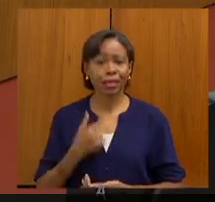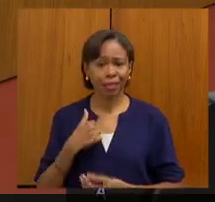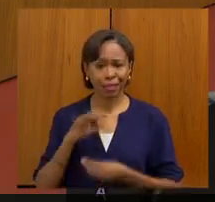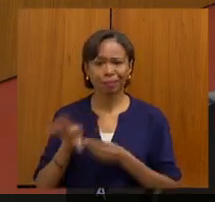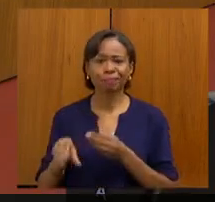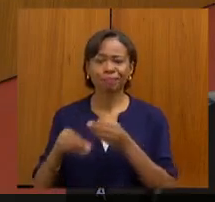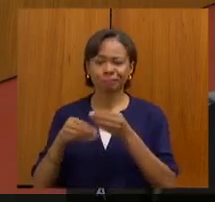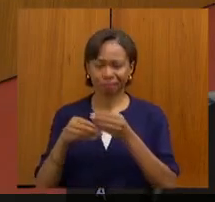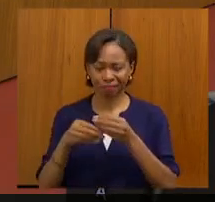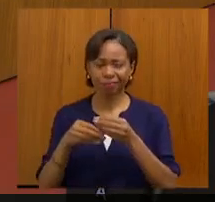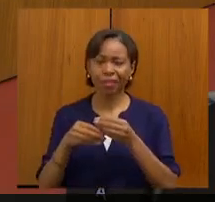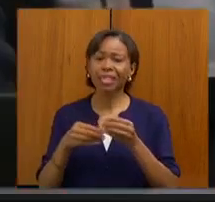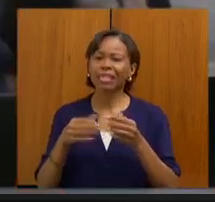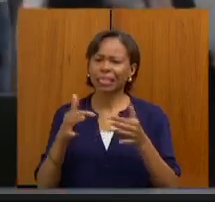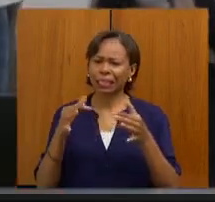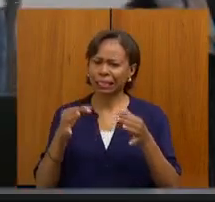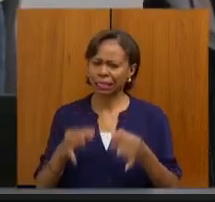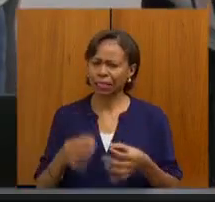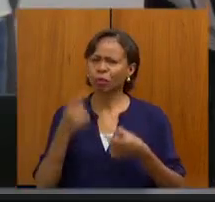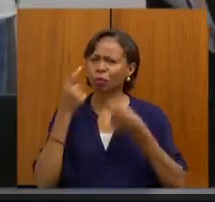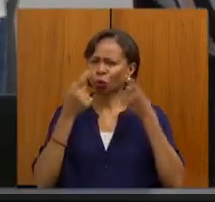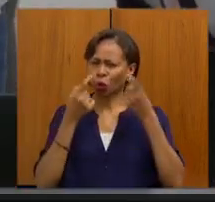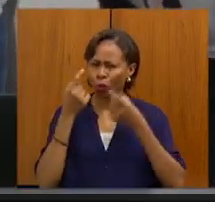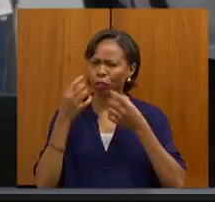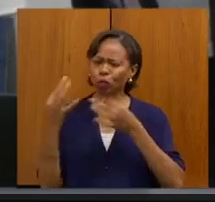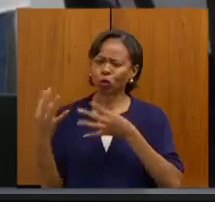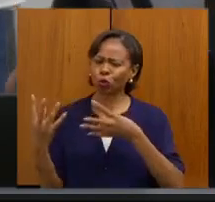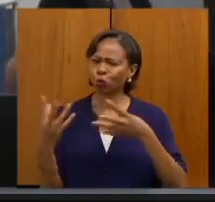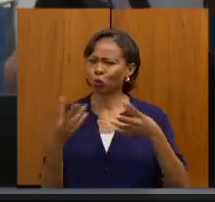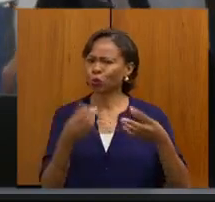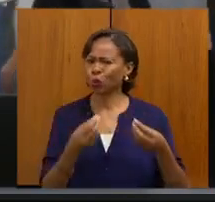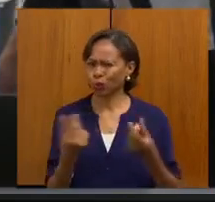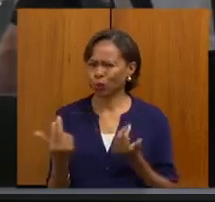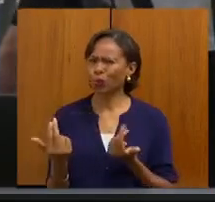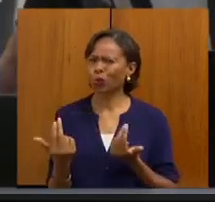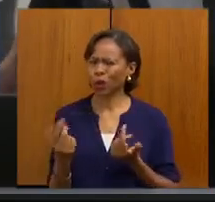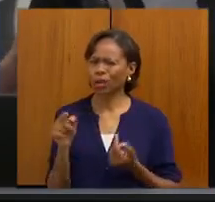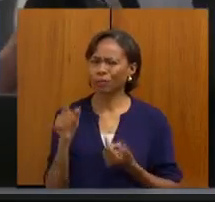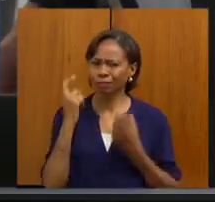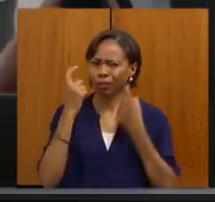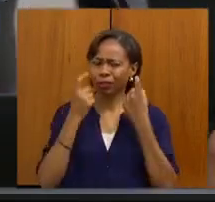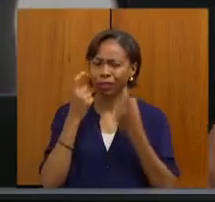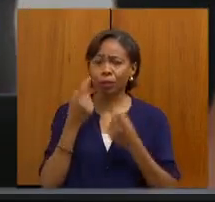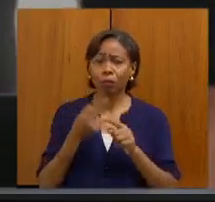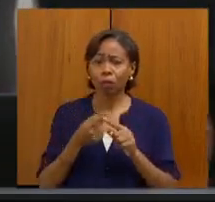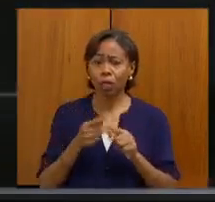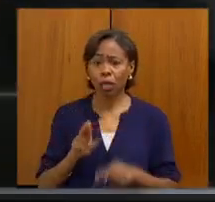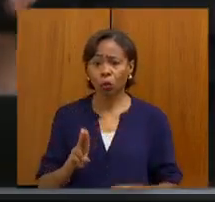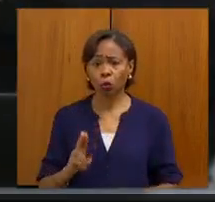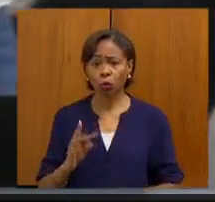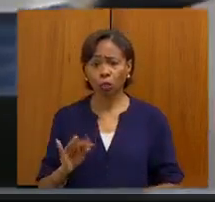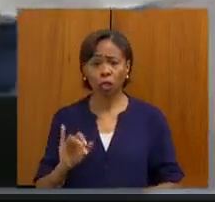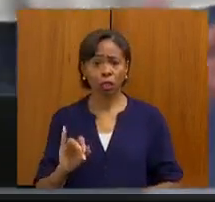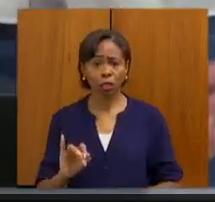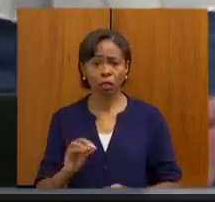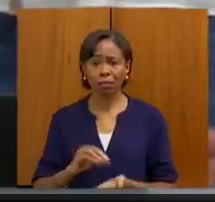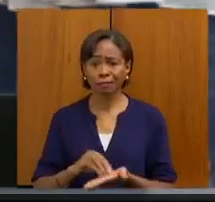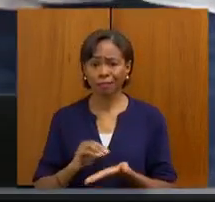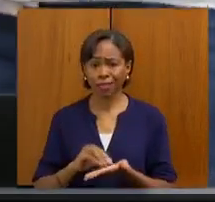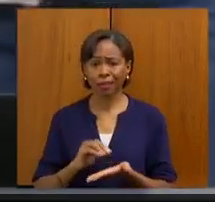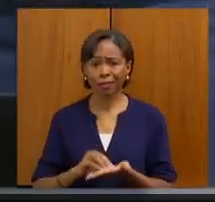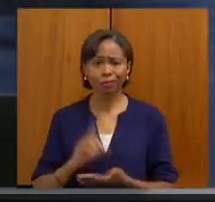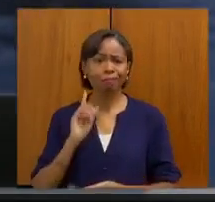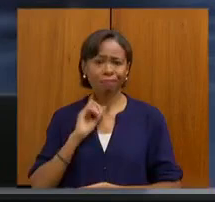Tenho certeza que essa preocupação é de todos. E nós sabemos hoje da escassez de leitos de UTI em Minas Gerais. E eu tenho